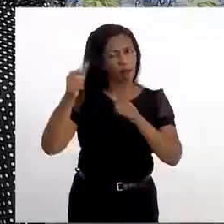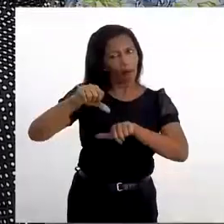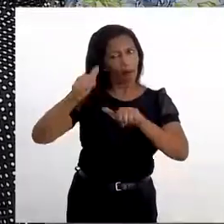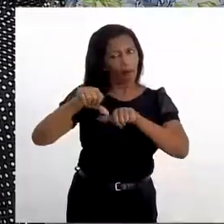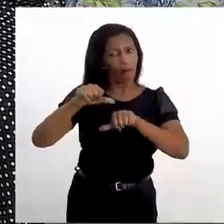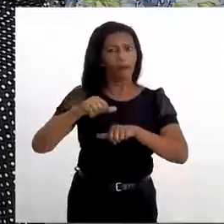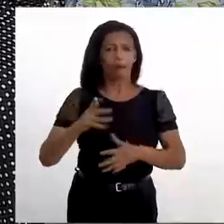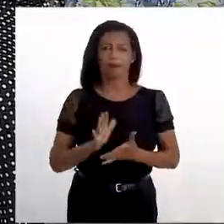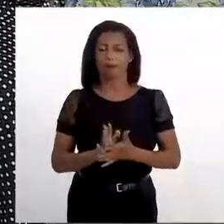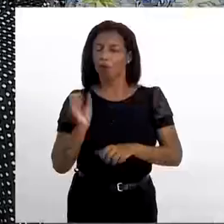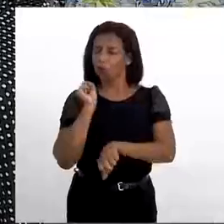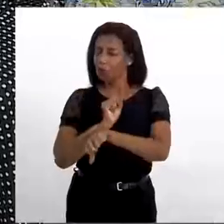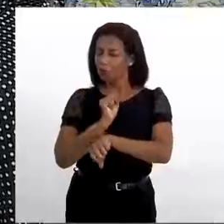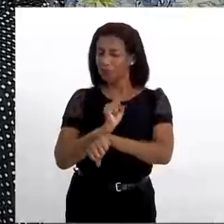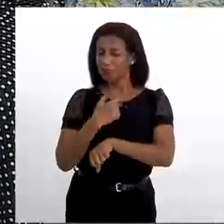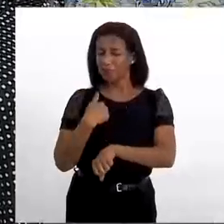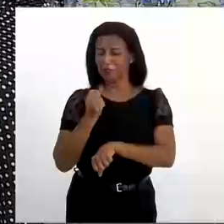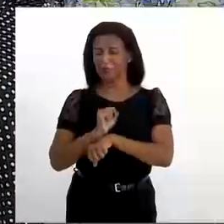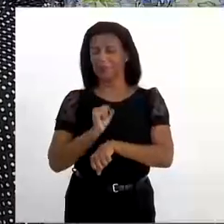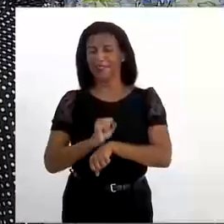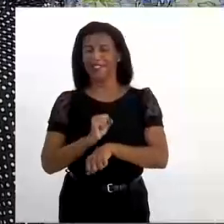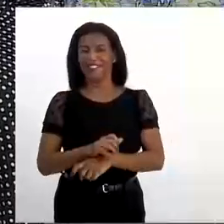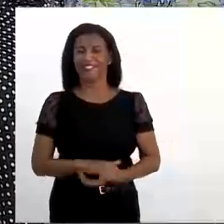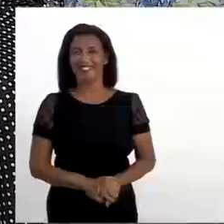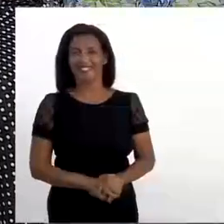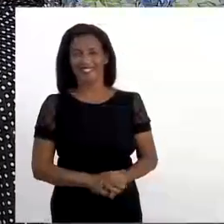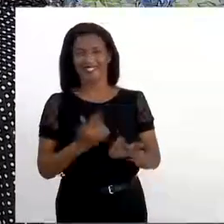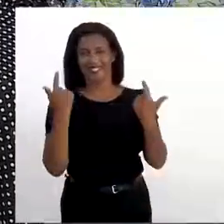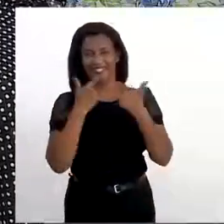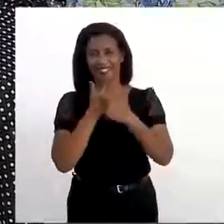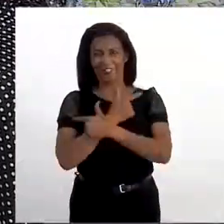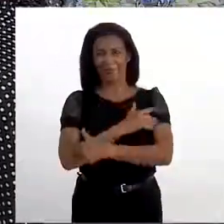país, então, nós estamos muito próximos, né? Estou aguardando.